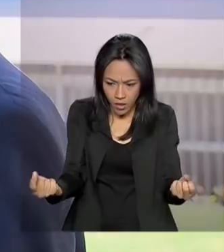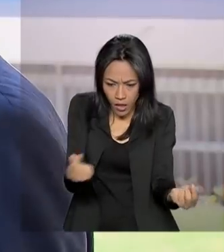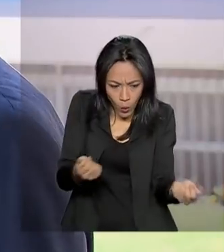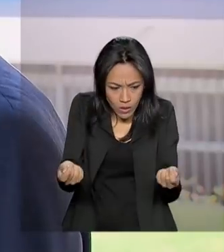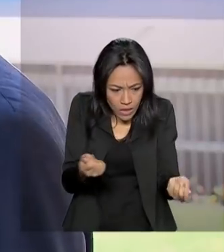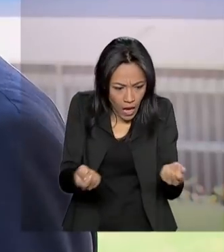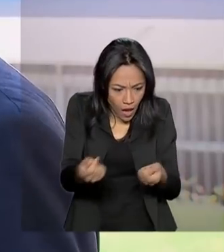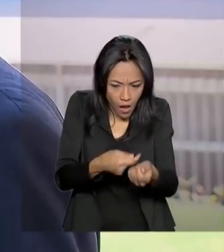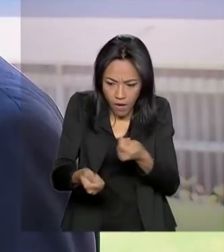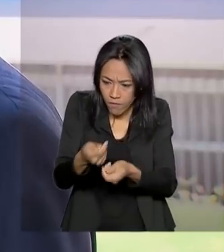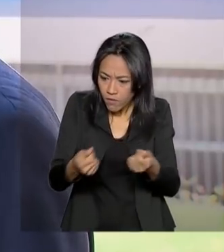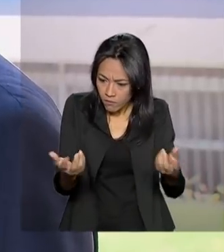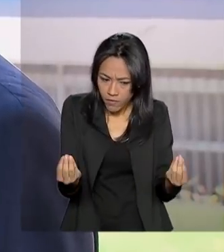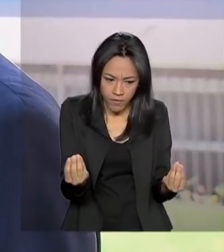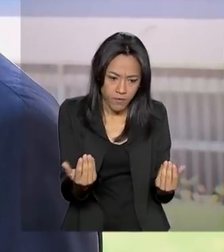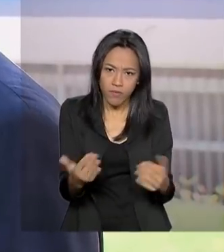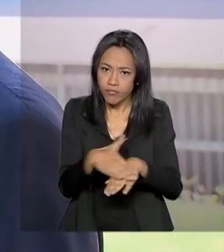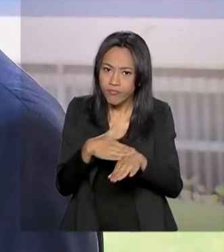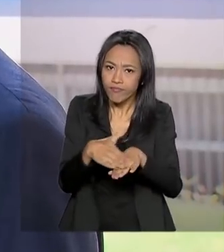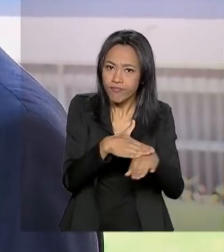tentar vender esses créditos no mercado.